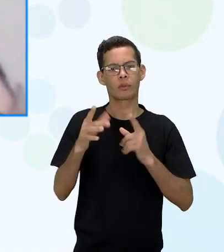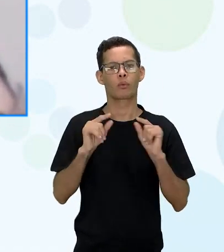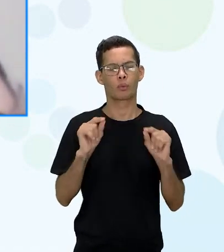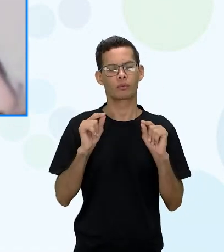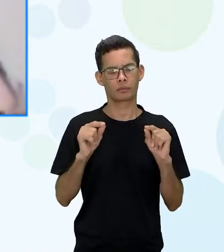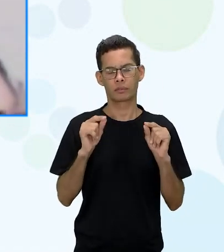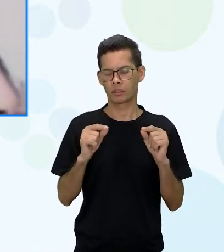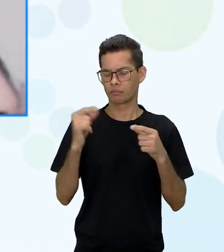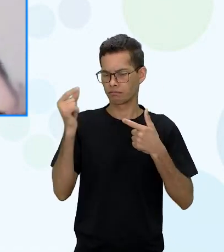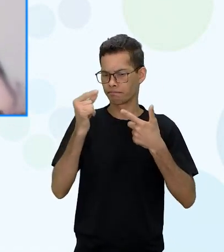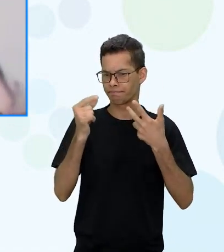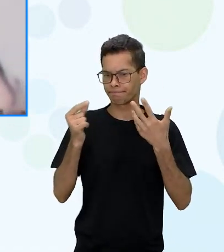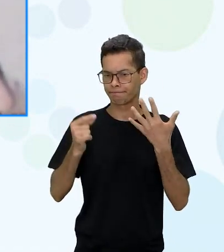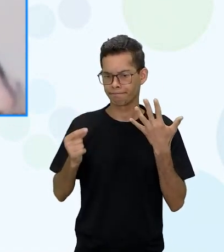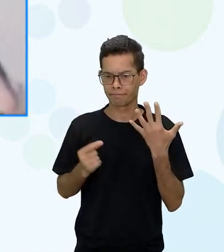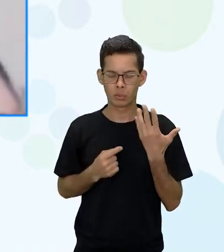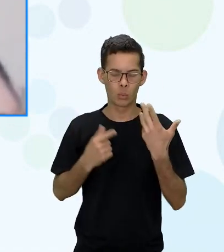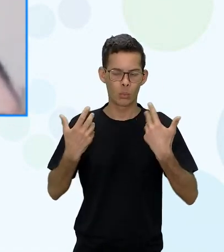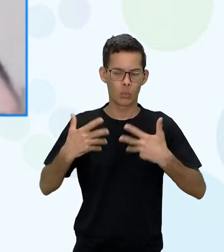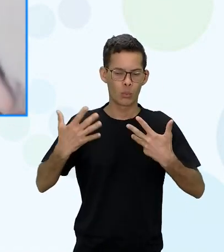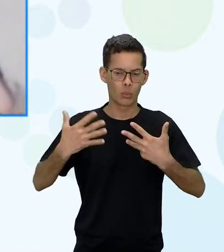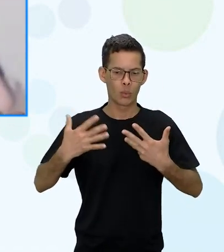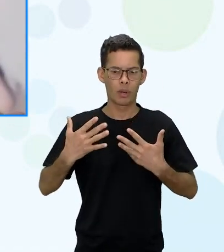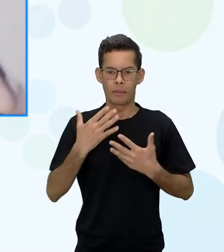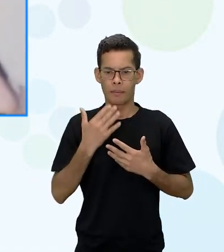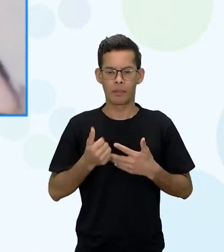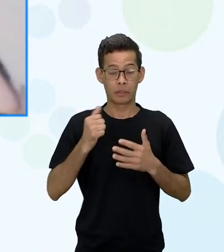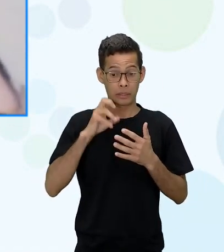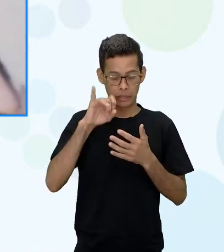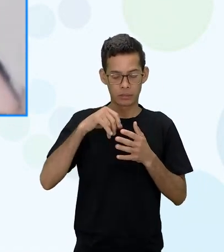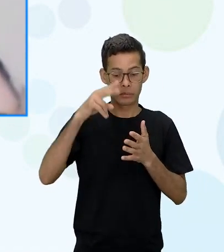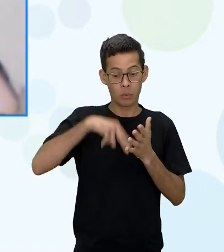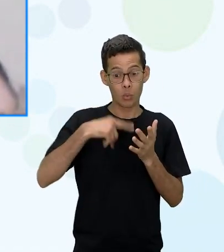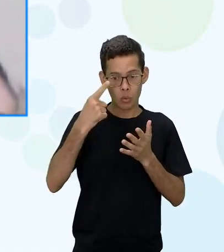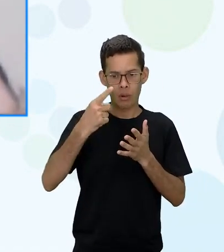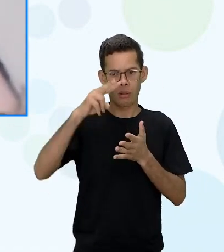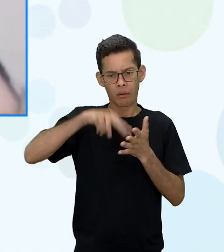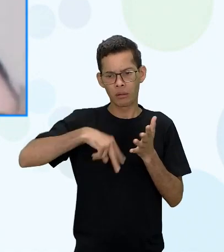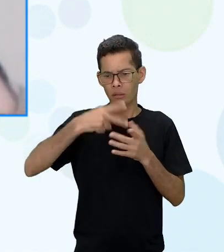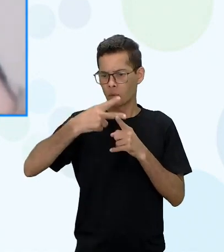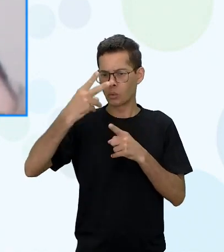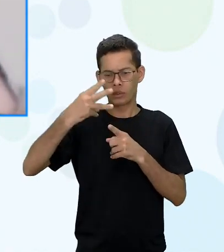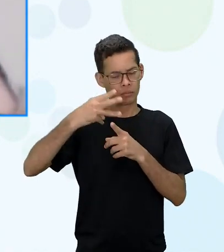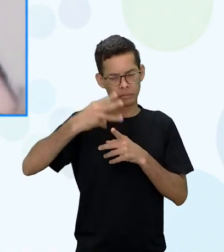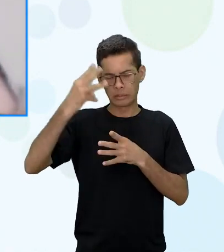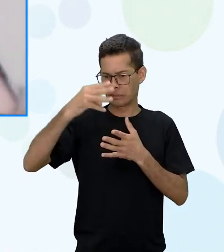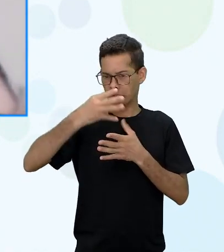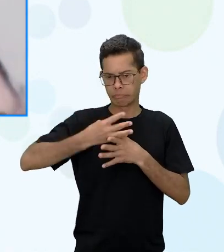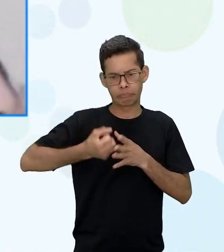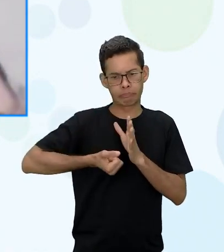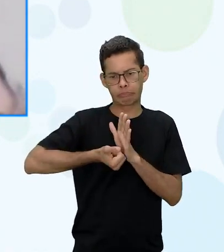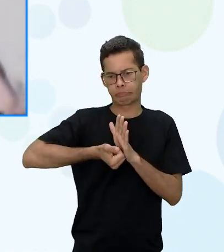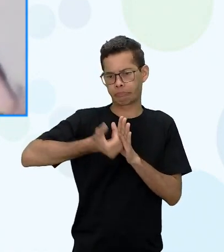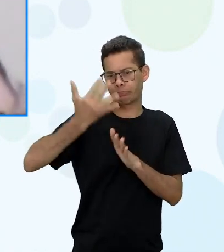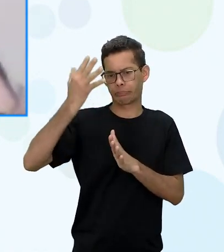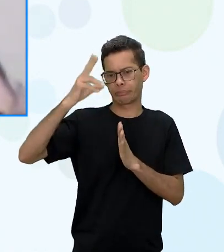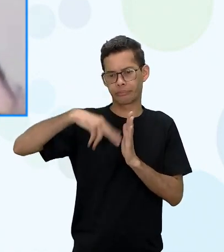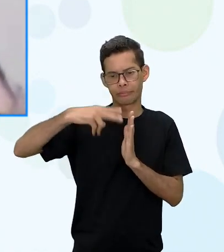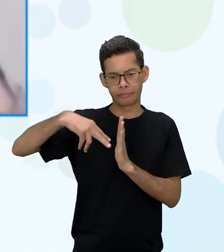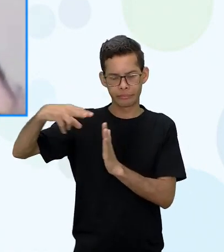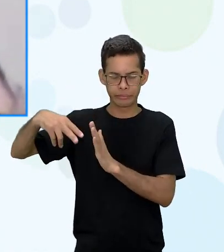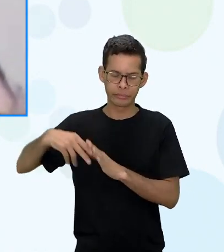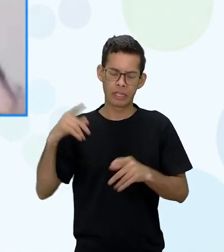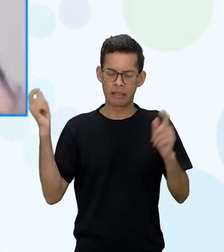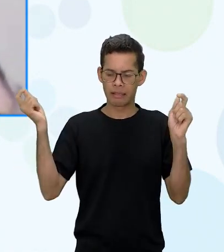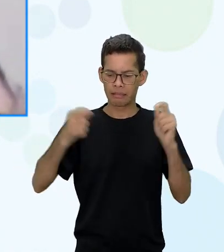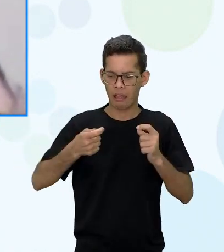leitura ali de uma primeira vez uma segunda se enxerga muito mais da terceira nem se fala mas que dá pra trabalhar muito com